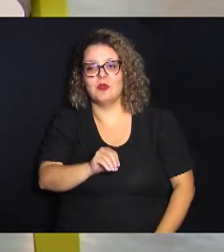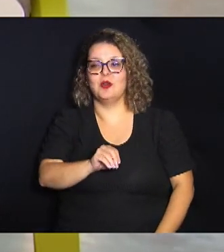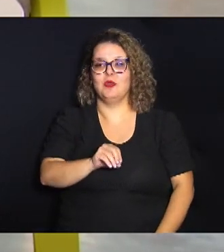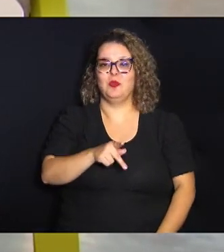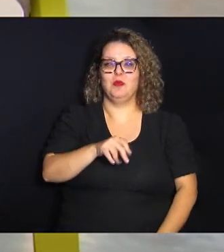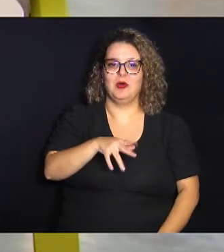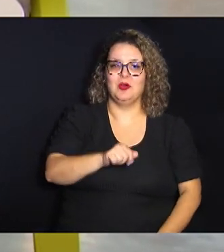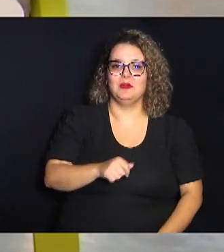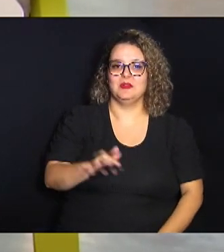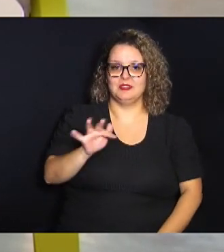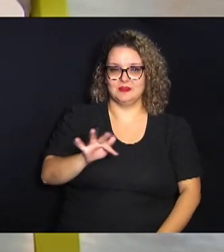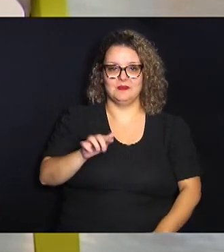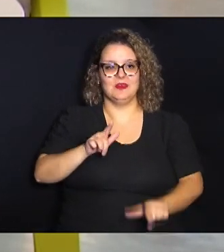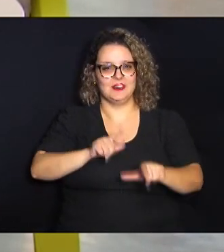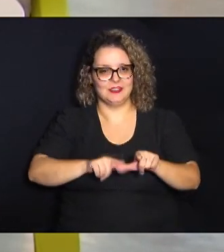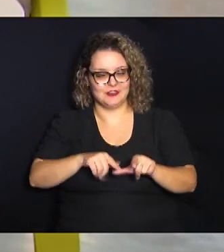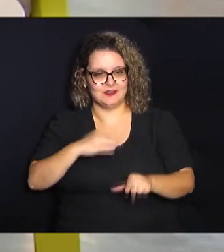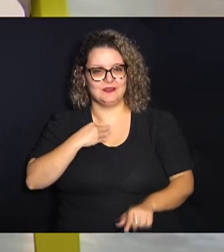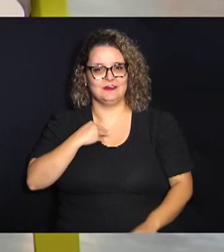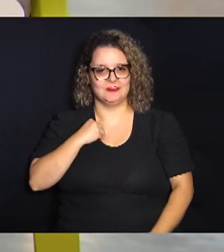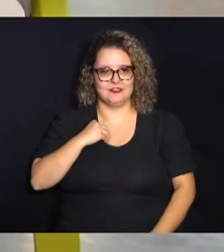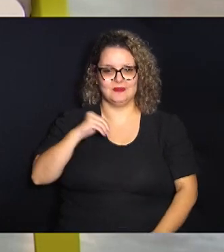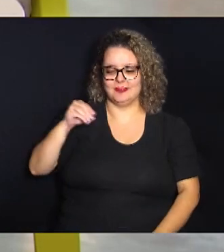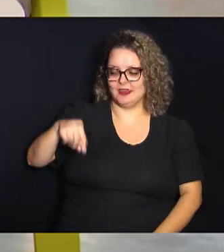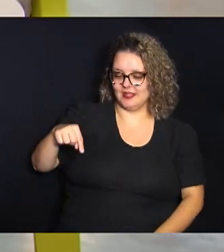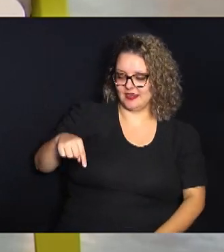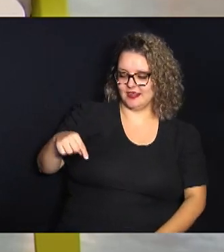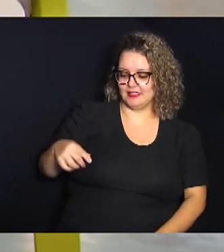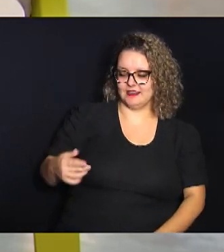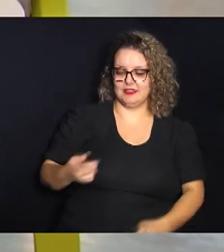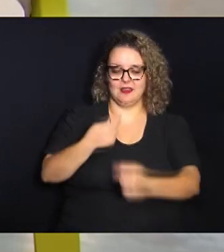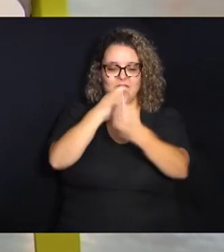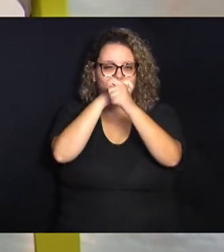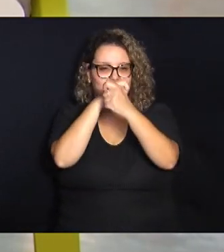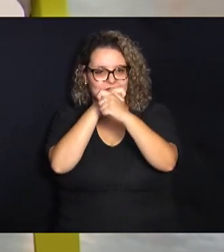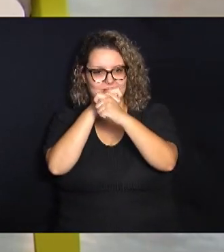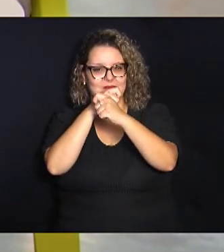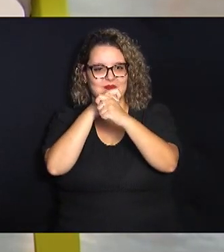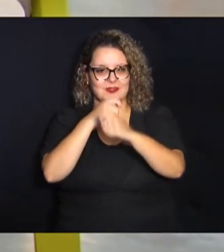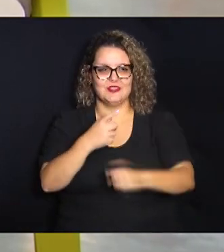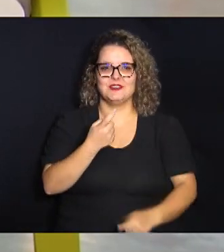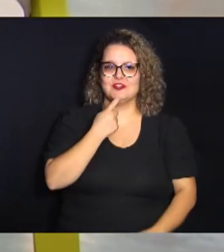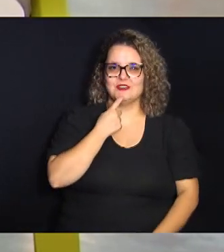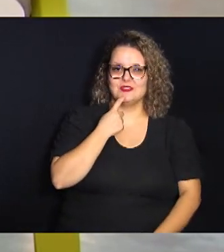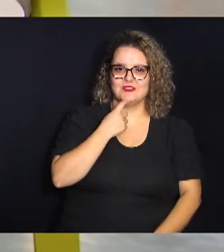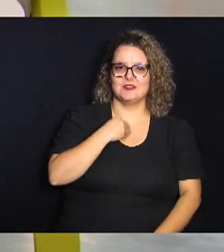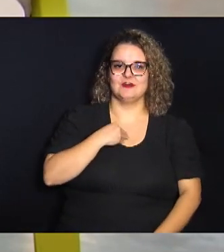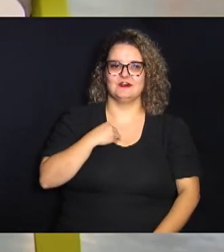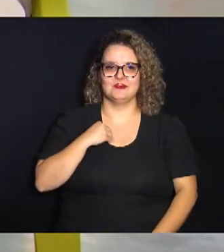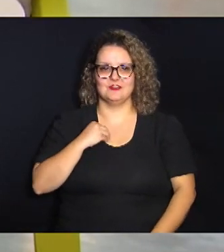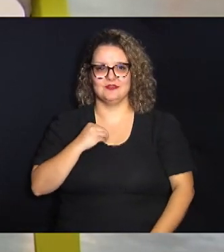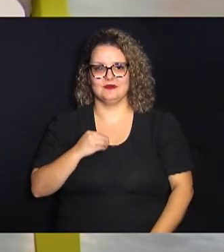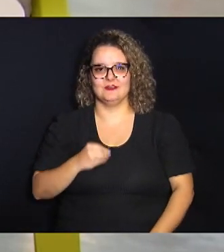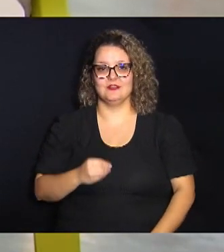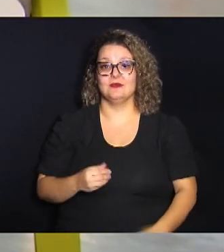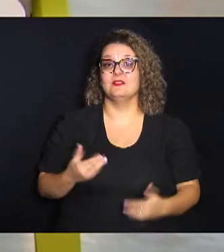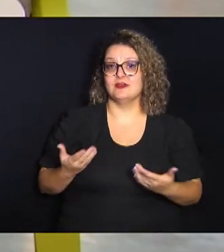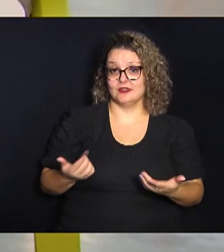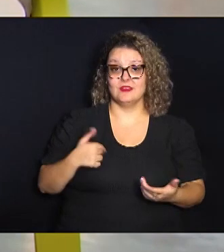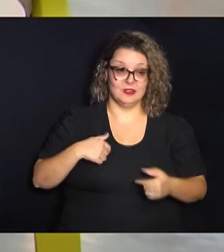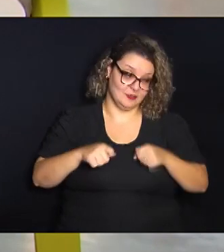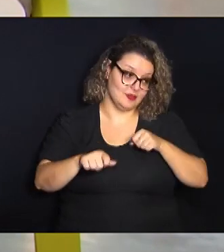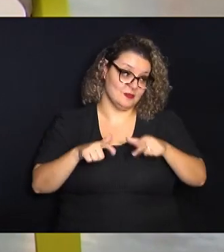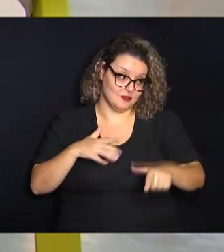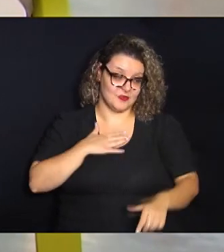faculdade de letras aqui da pontifícia universidade católica de Campinas a PUC Campinas onde eu me formei